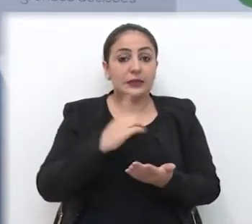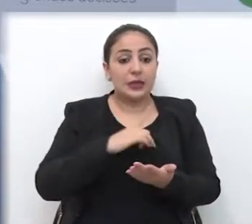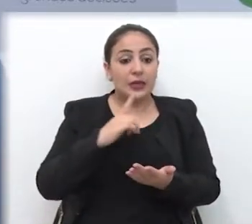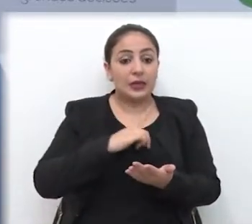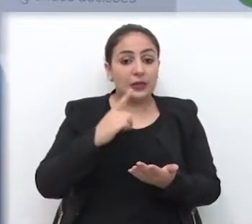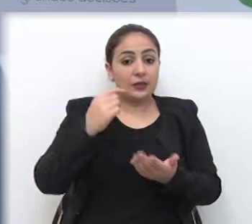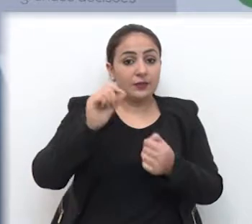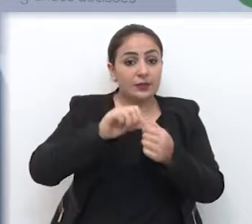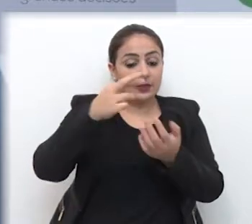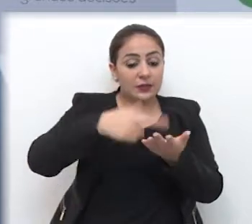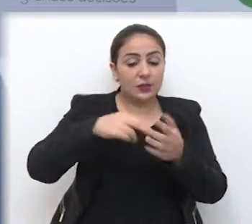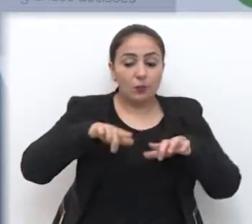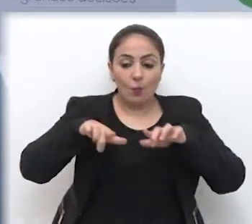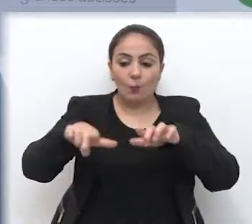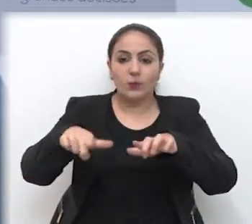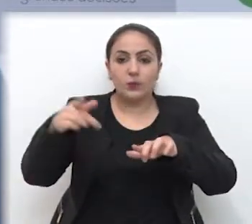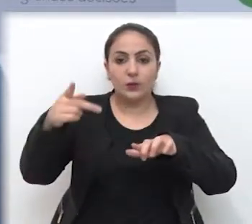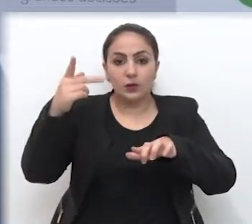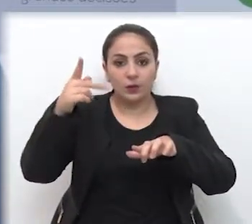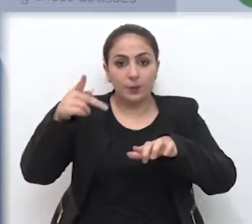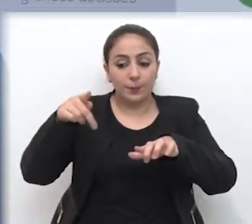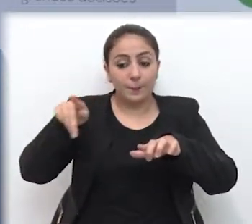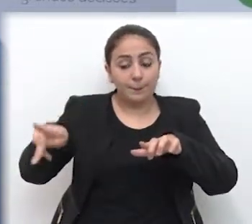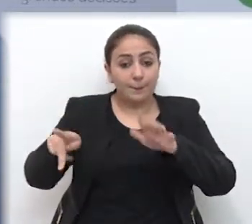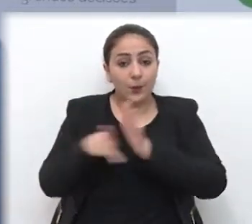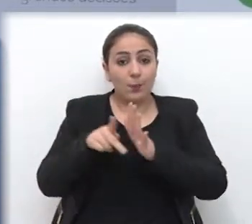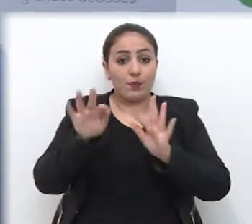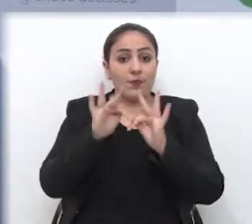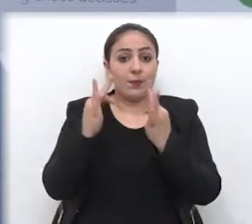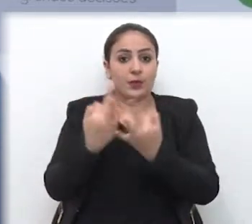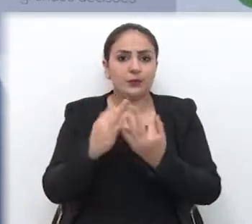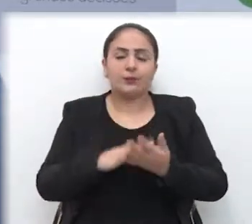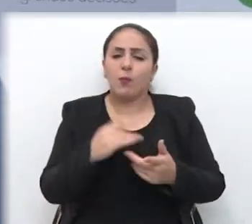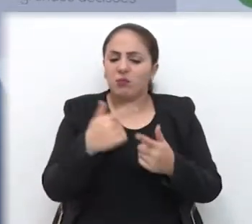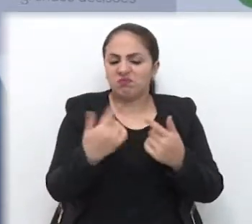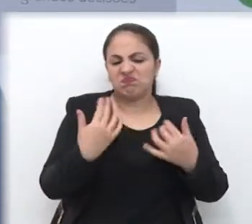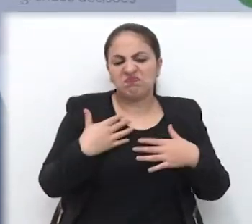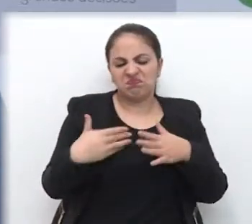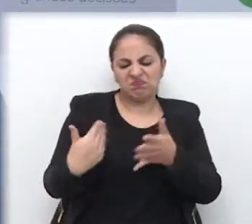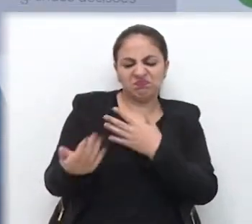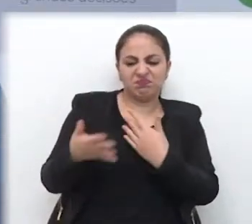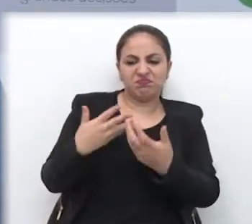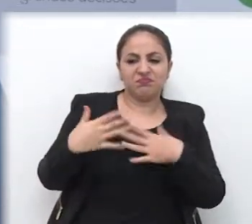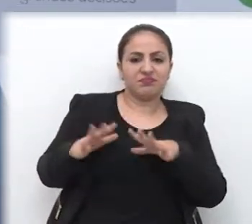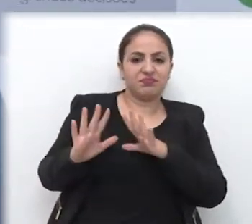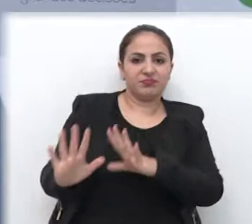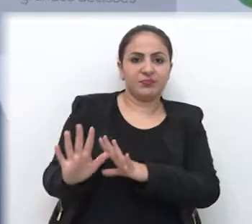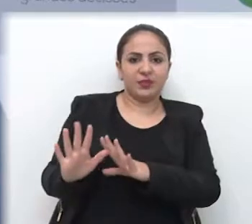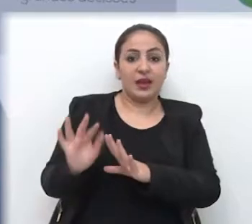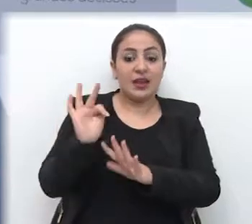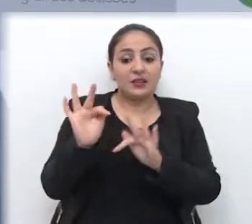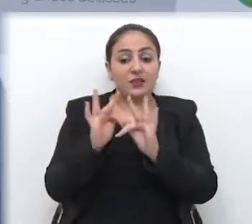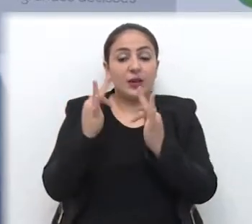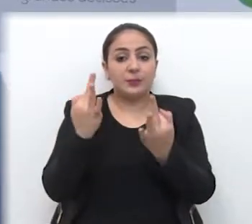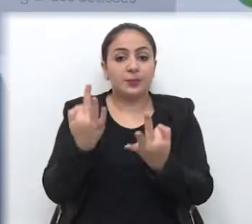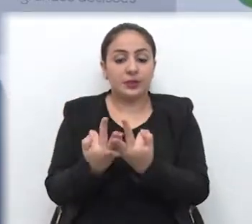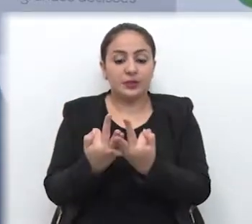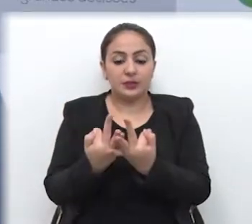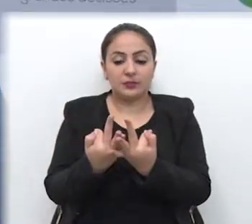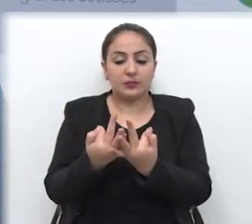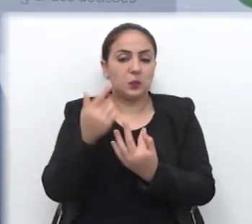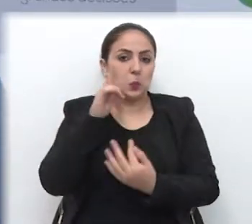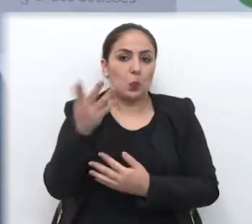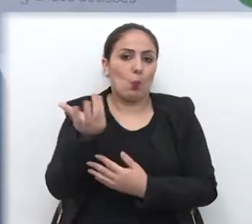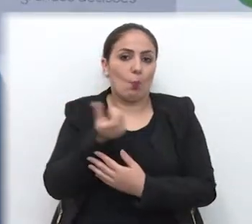regularizar as famílias que estão em cima. Mas, devido a essa má vontade, essas famílias